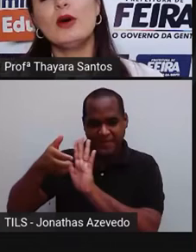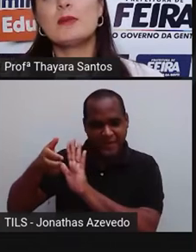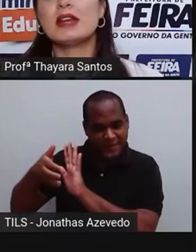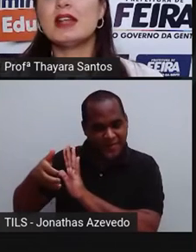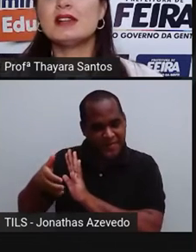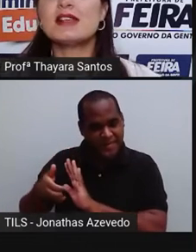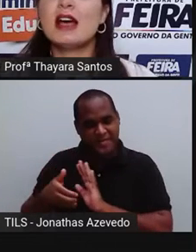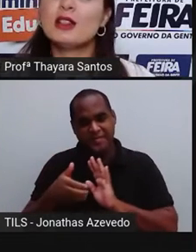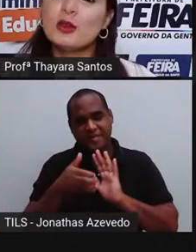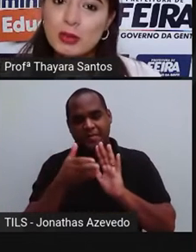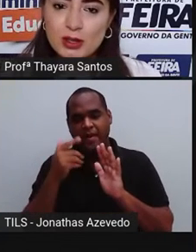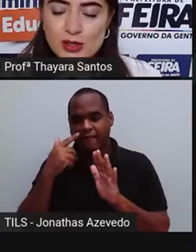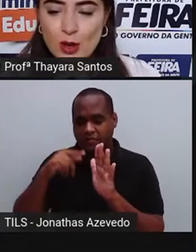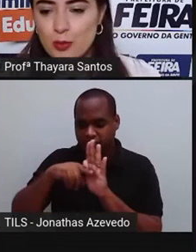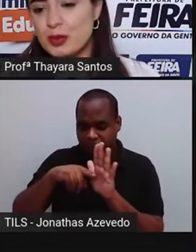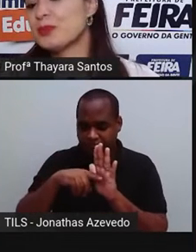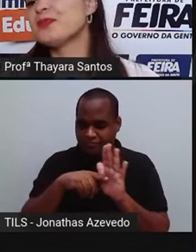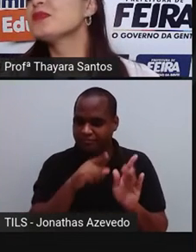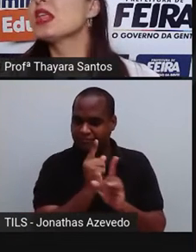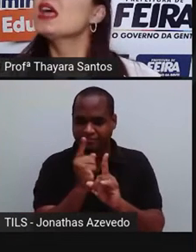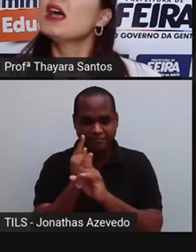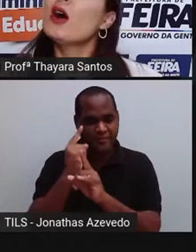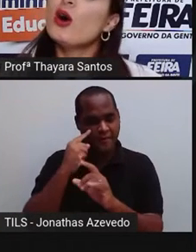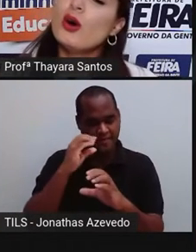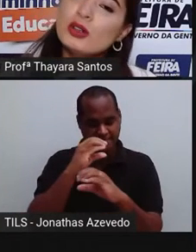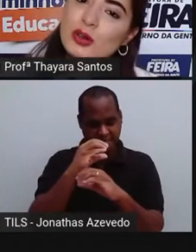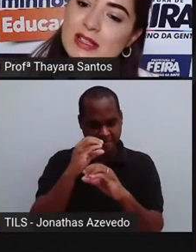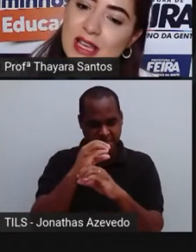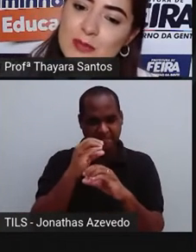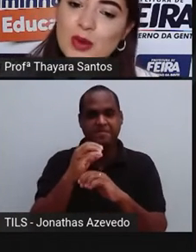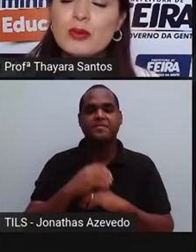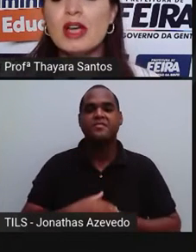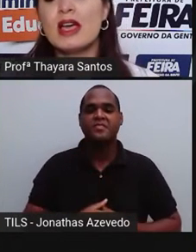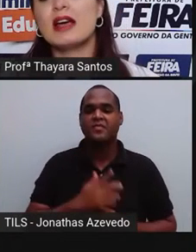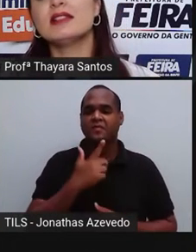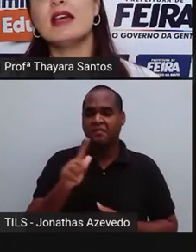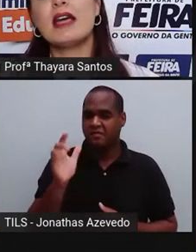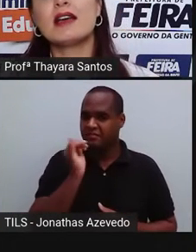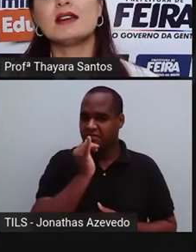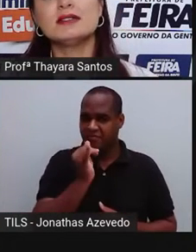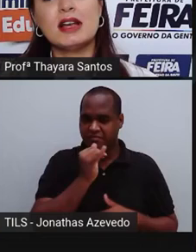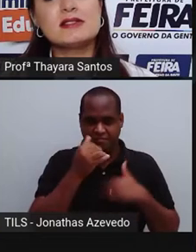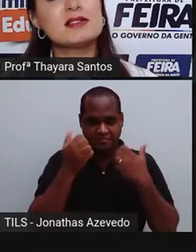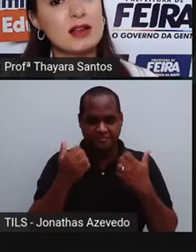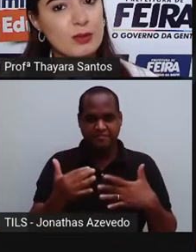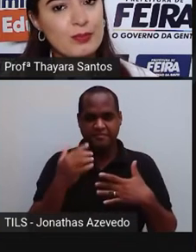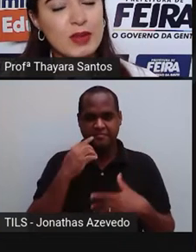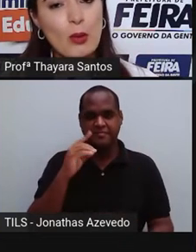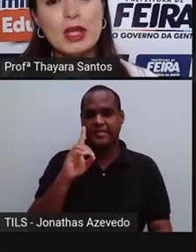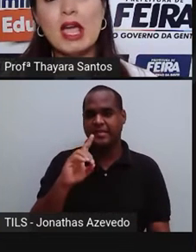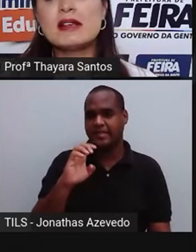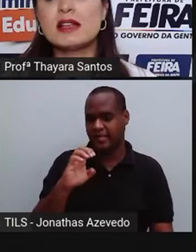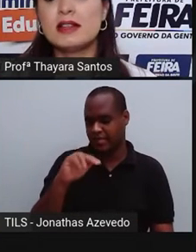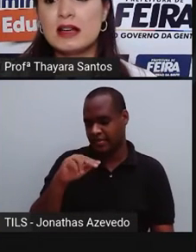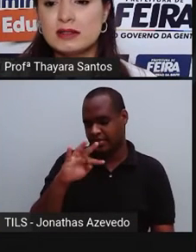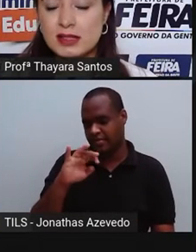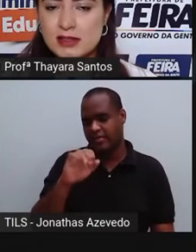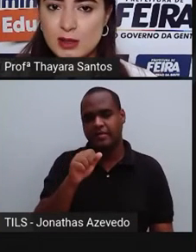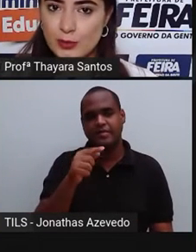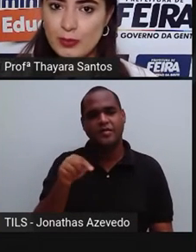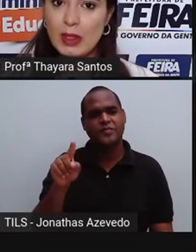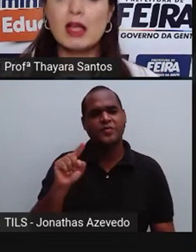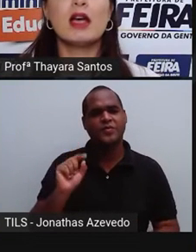colocam para analisar no microscópio. Outro exemplo é a decantação. O que é essa